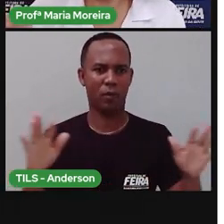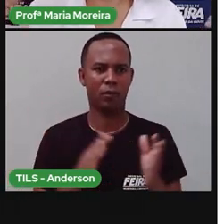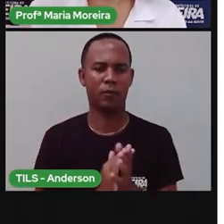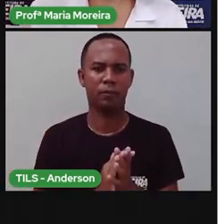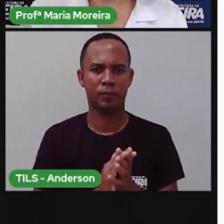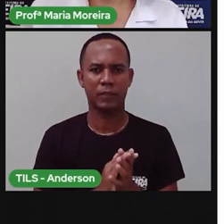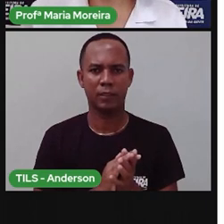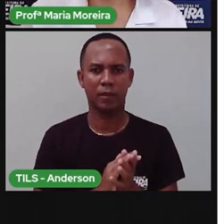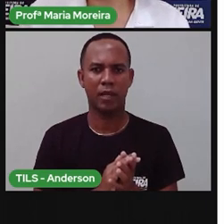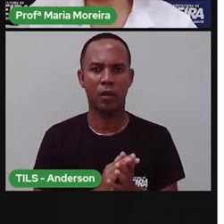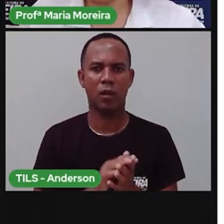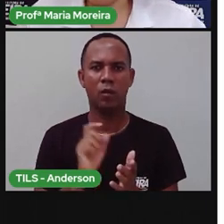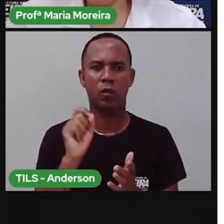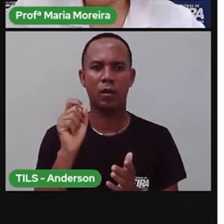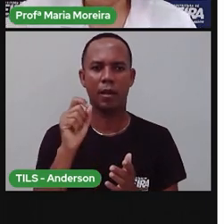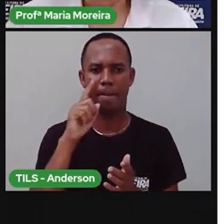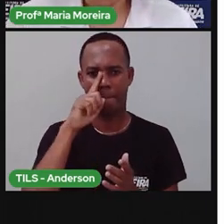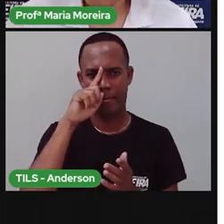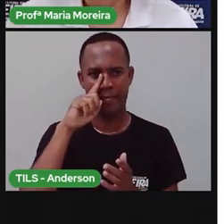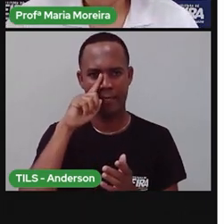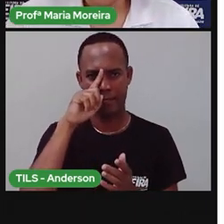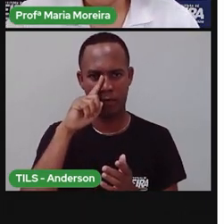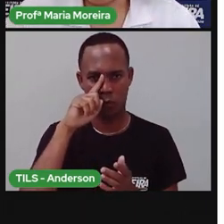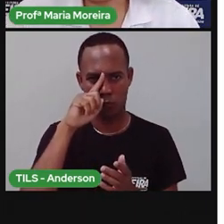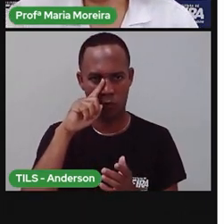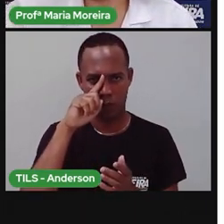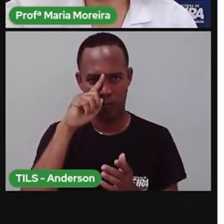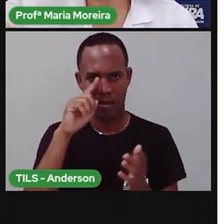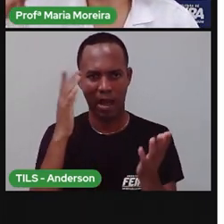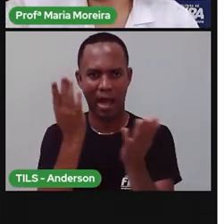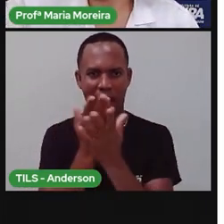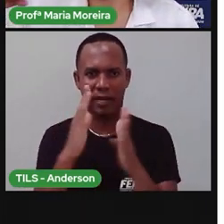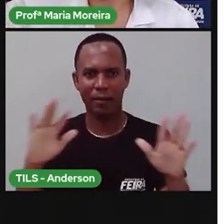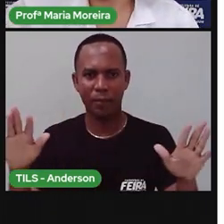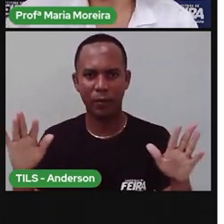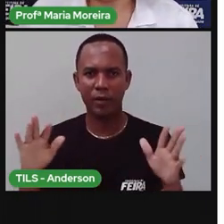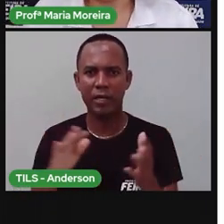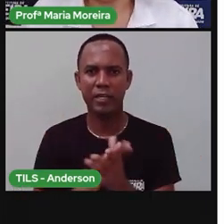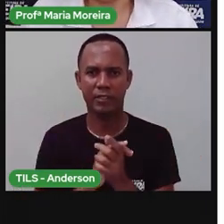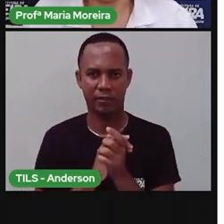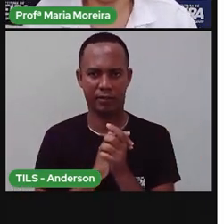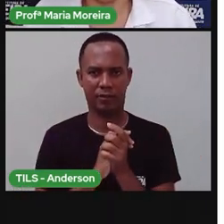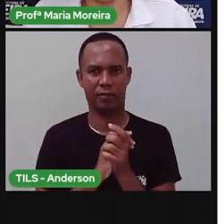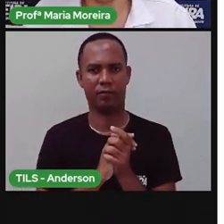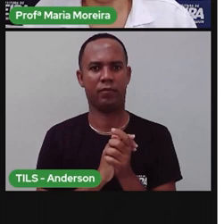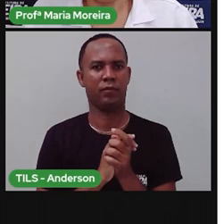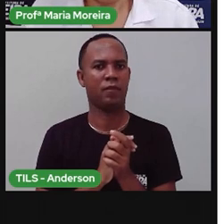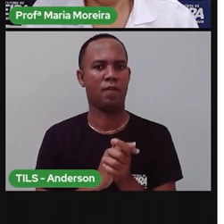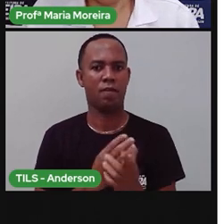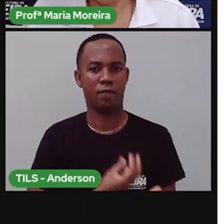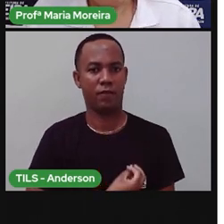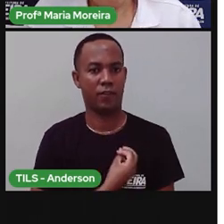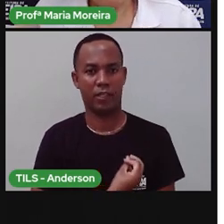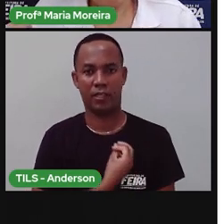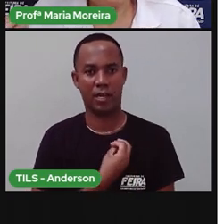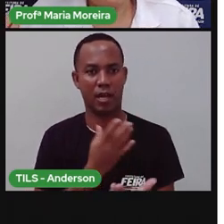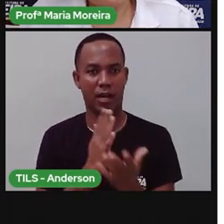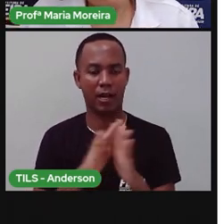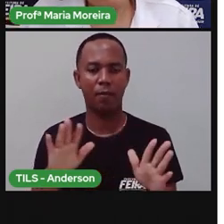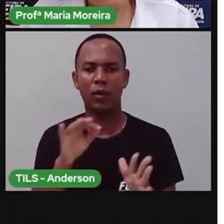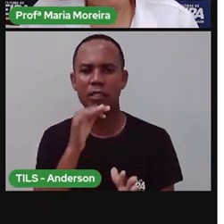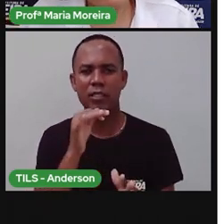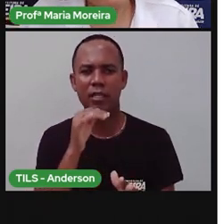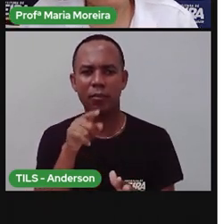fala perigo de extinção, é porque aquele animal ou aquela planta, aquele ser vivo, ele está correndo